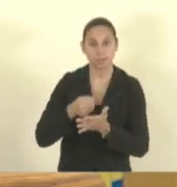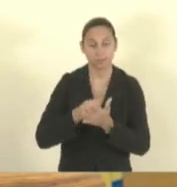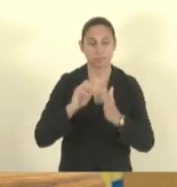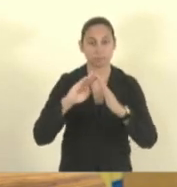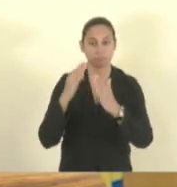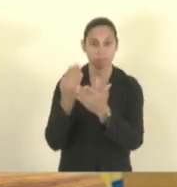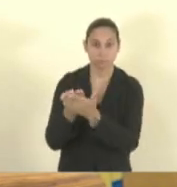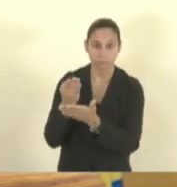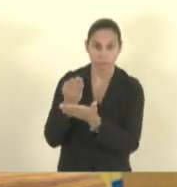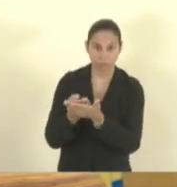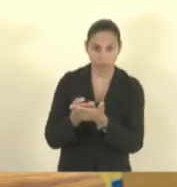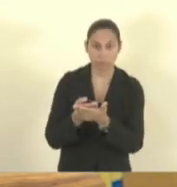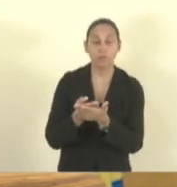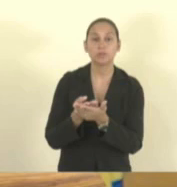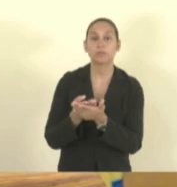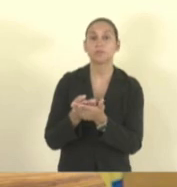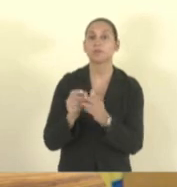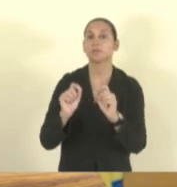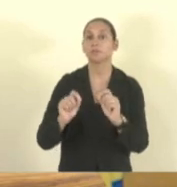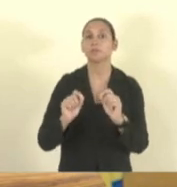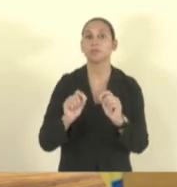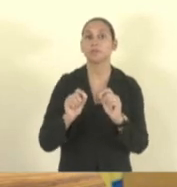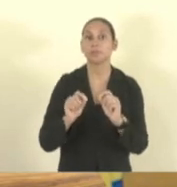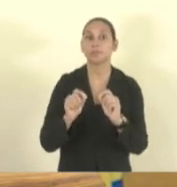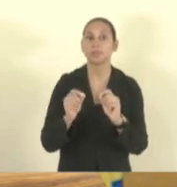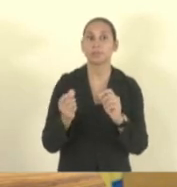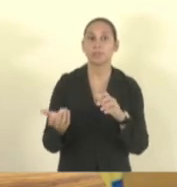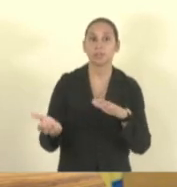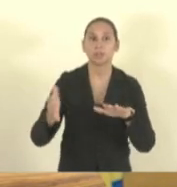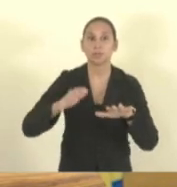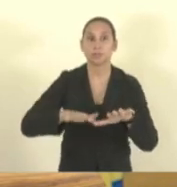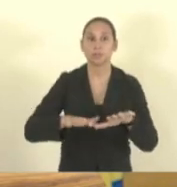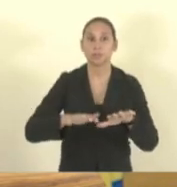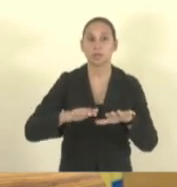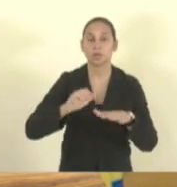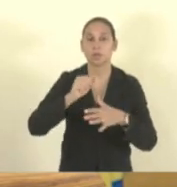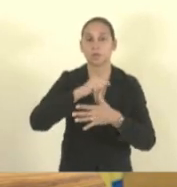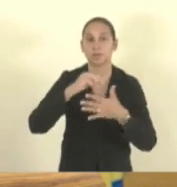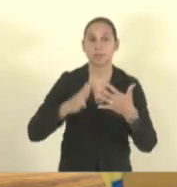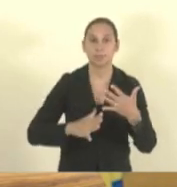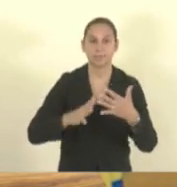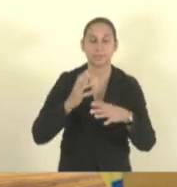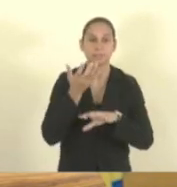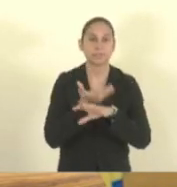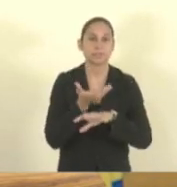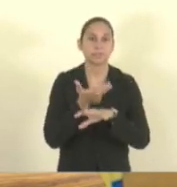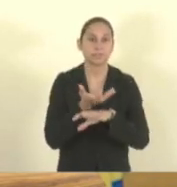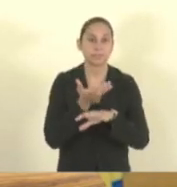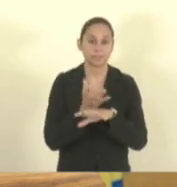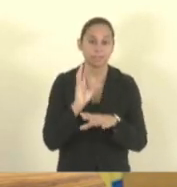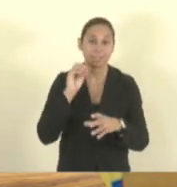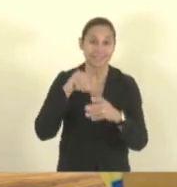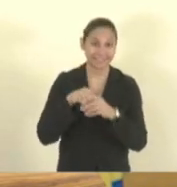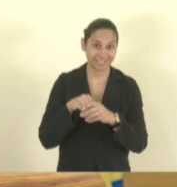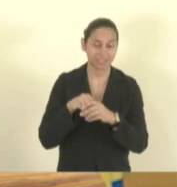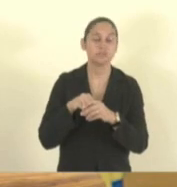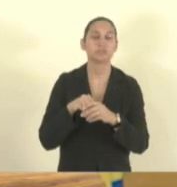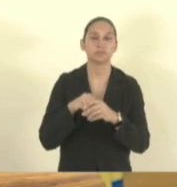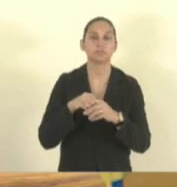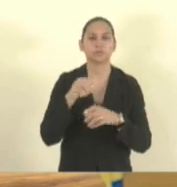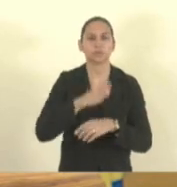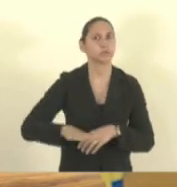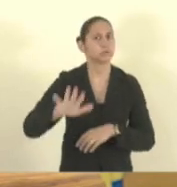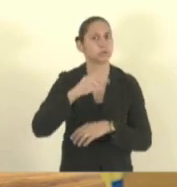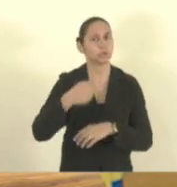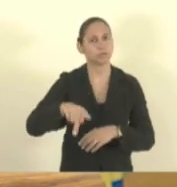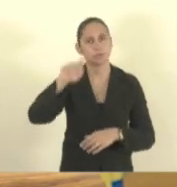e congêneres a acrescentar o ensino de língua brasileira de sinais, libras, como disciplina regular no âmbito do Estado do